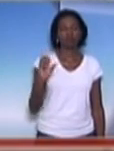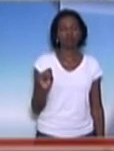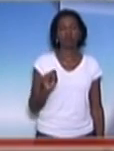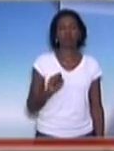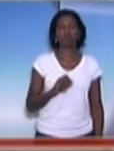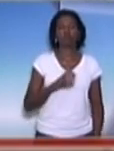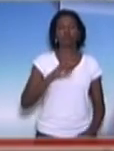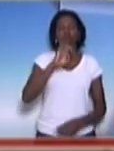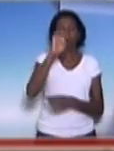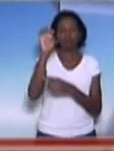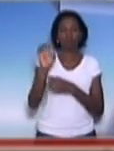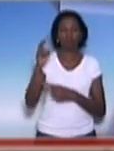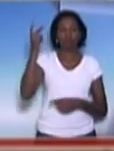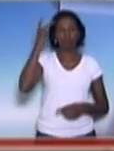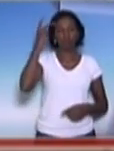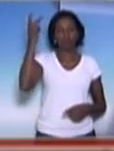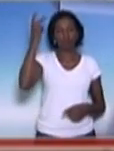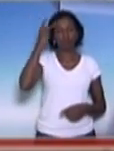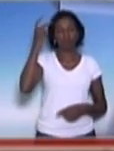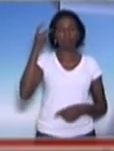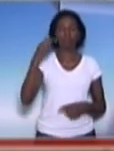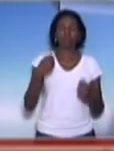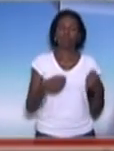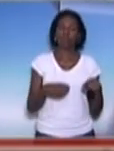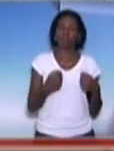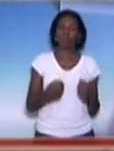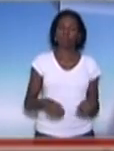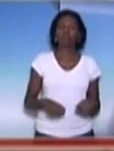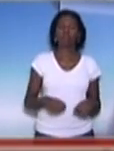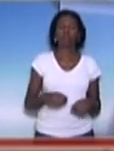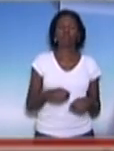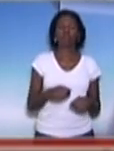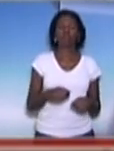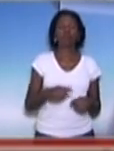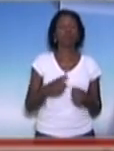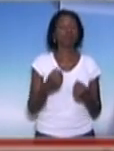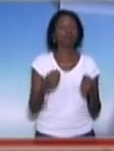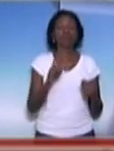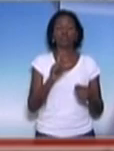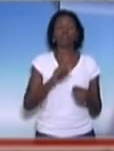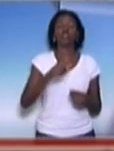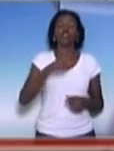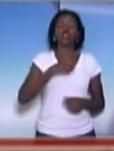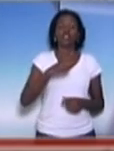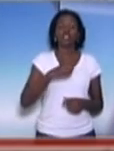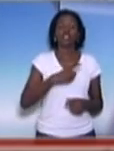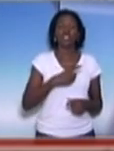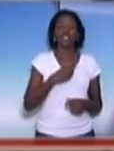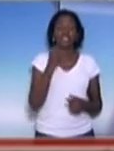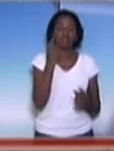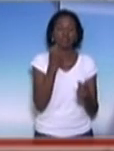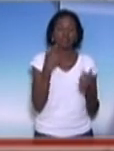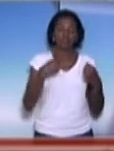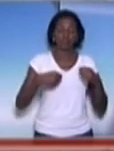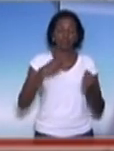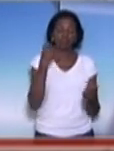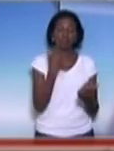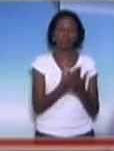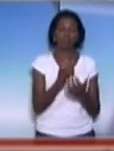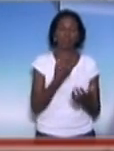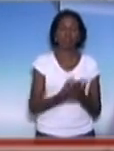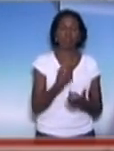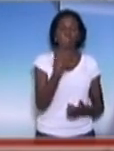de São Paulo, o Estado de São Paulo deve mais de 16 bilhões de reais em precatórios, e, sobretudo,